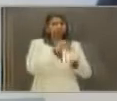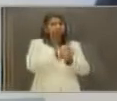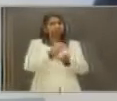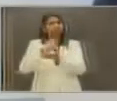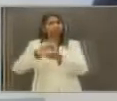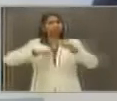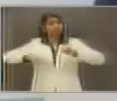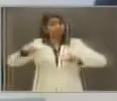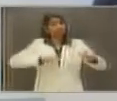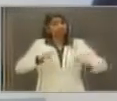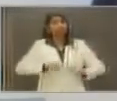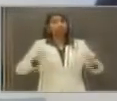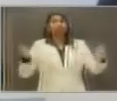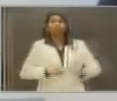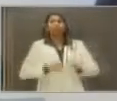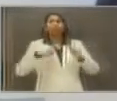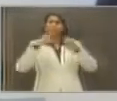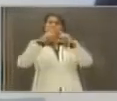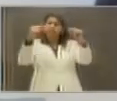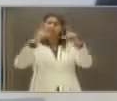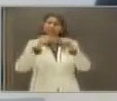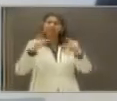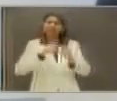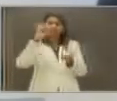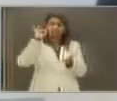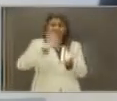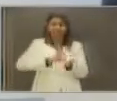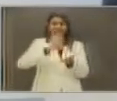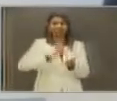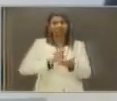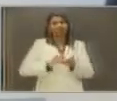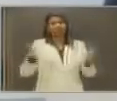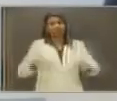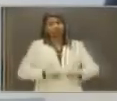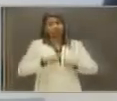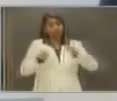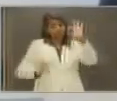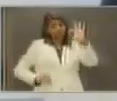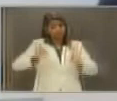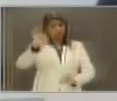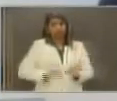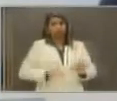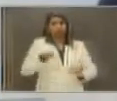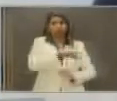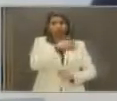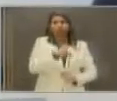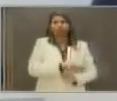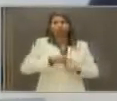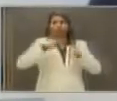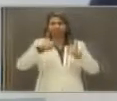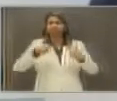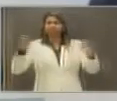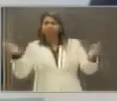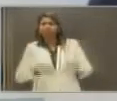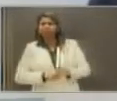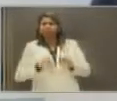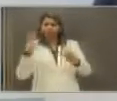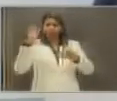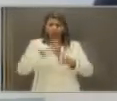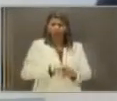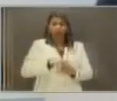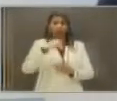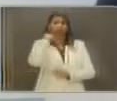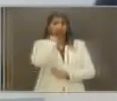Brasília possa ser um lugar estratégico, que é na realidade, para trazer projetos estruturantes. Ser um senador da base de Dilma, um senador